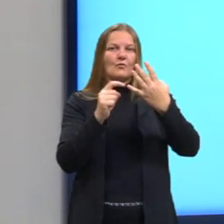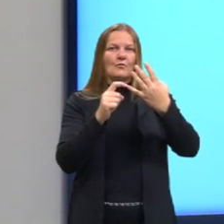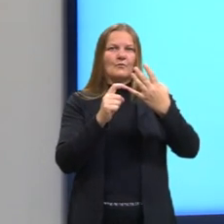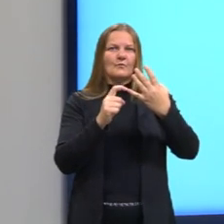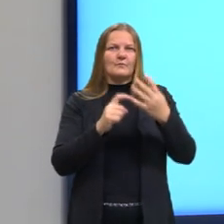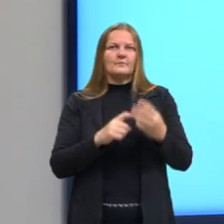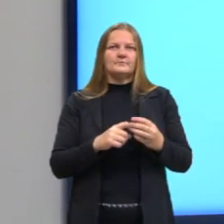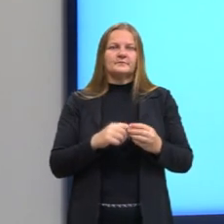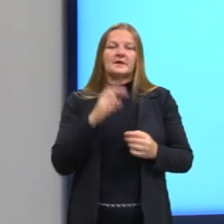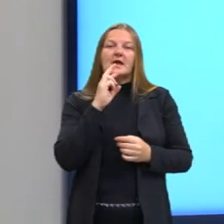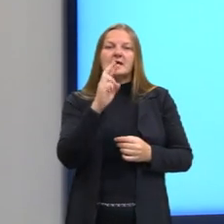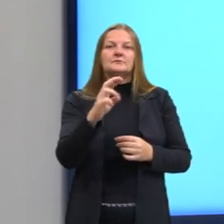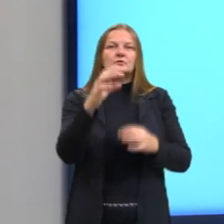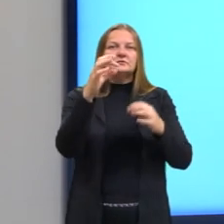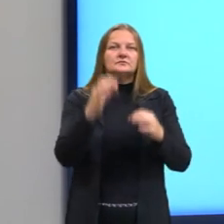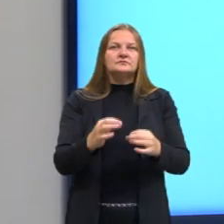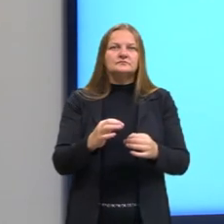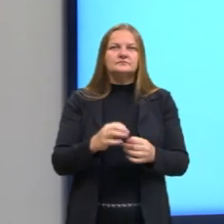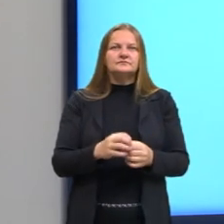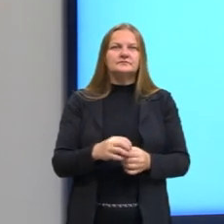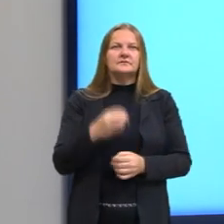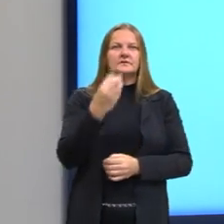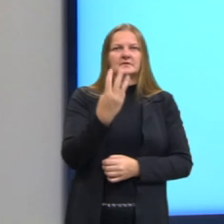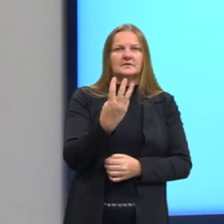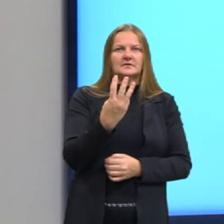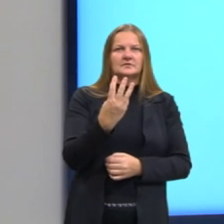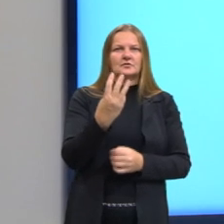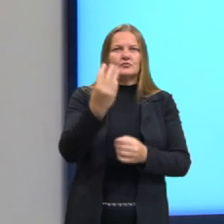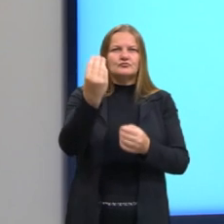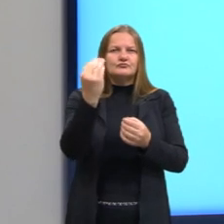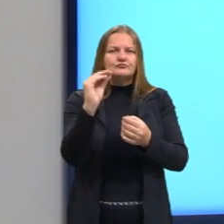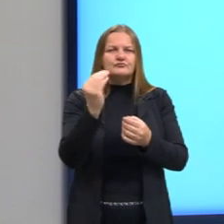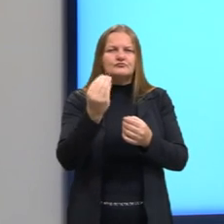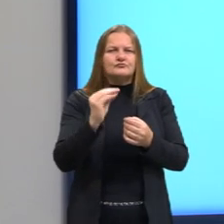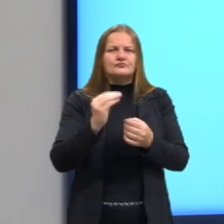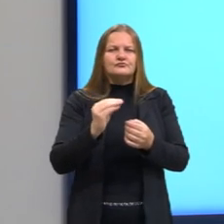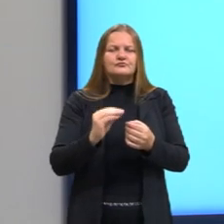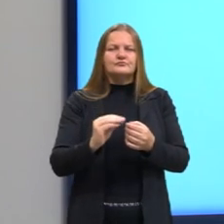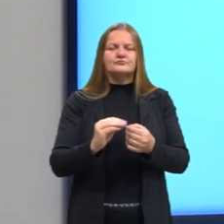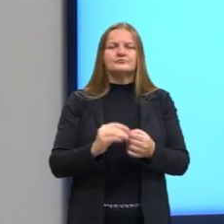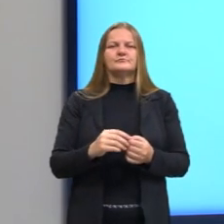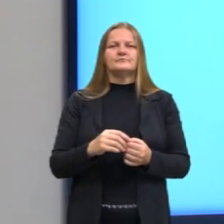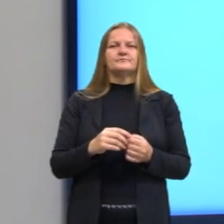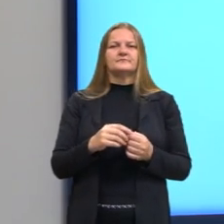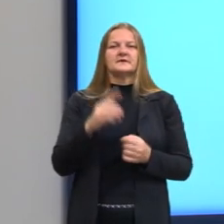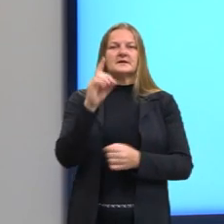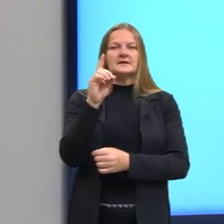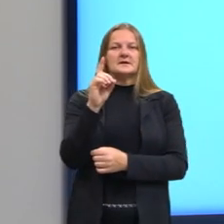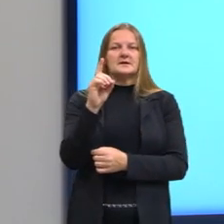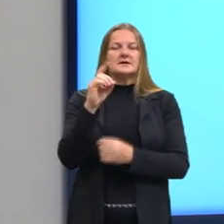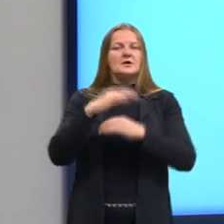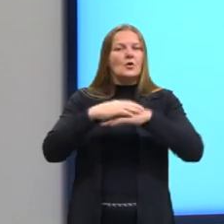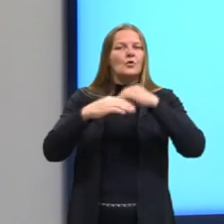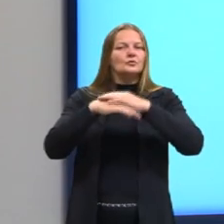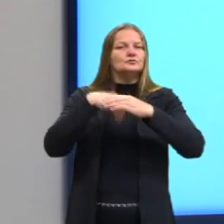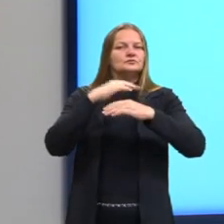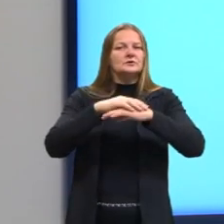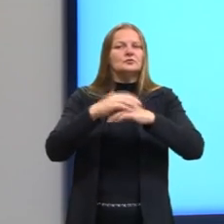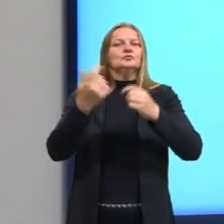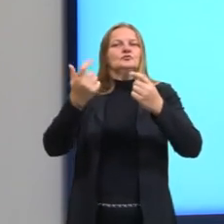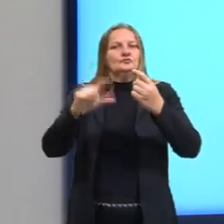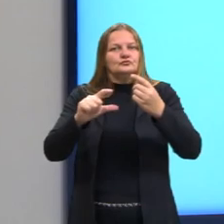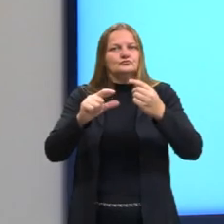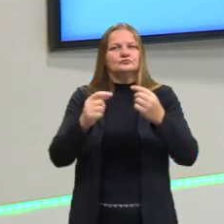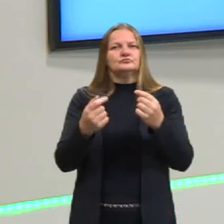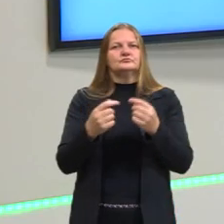é a nossa resposta. Vejam bem, essa aqui é a figura três. A figura quatro, que é a nossa dedução, seria a construção, então, ou vamos